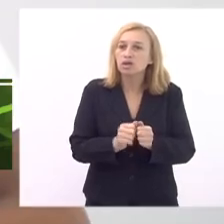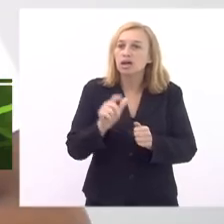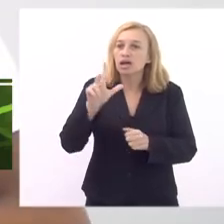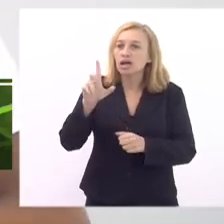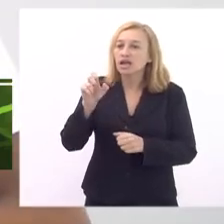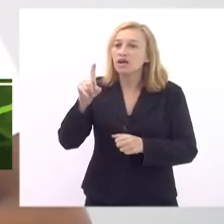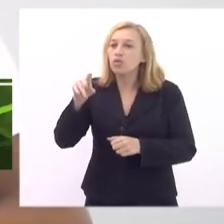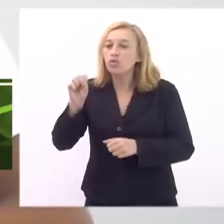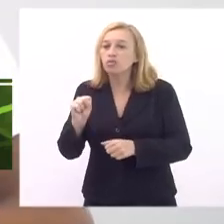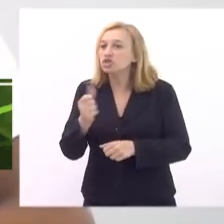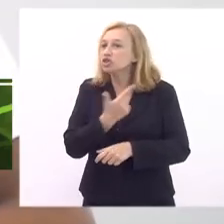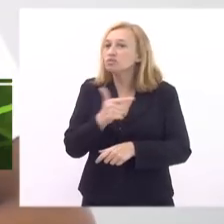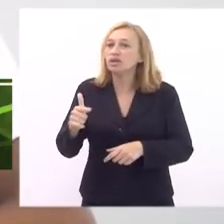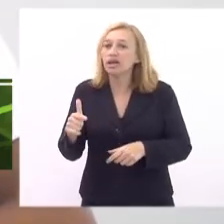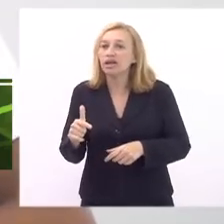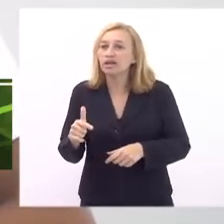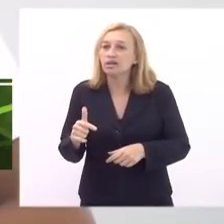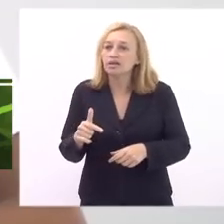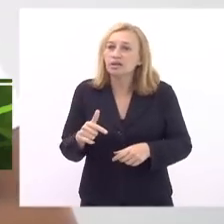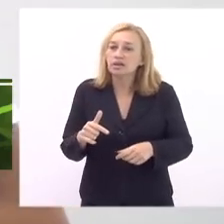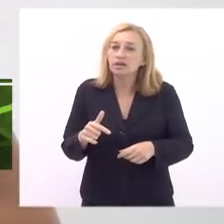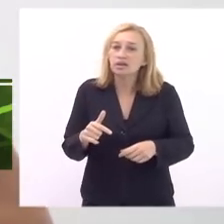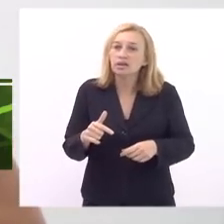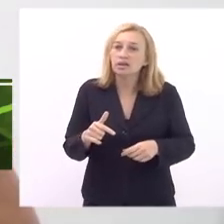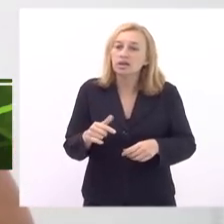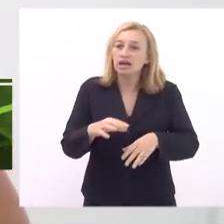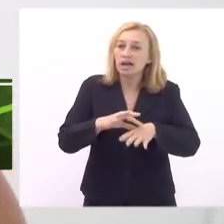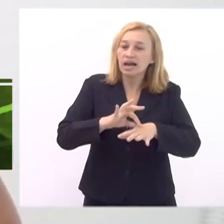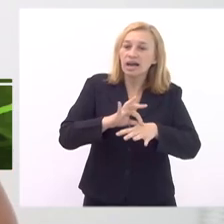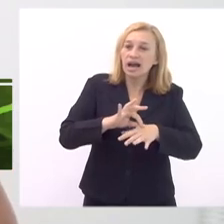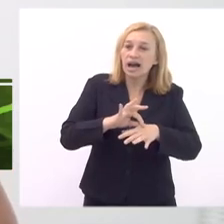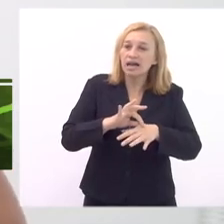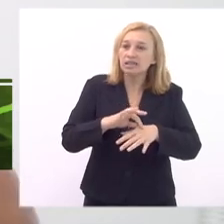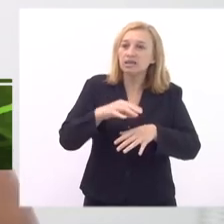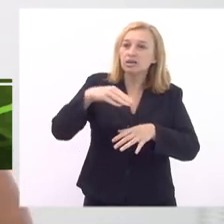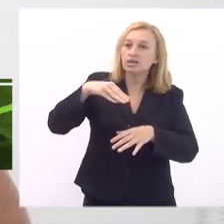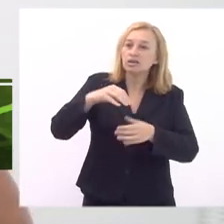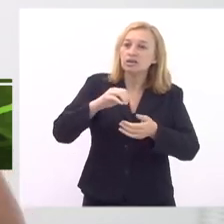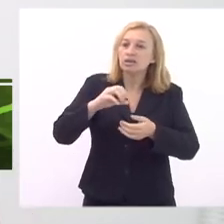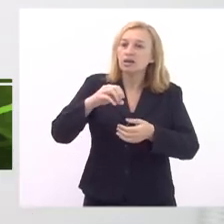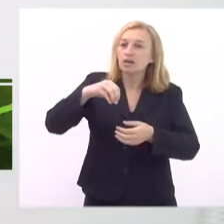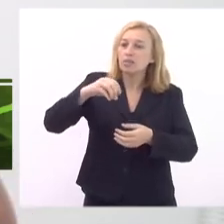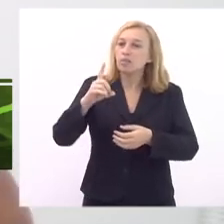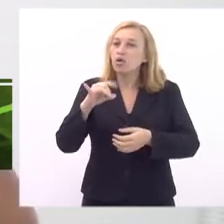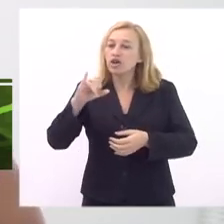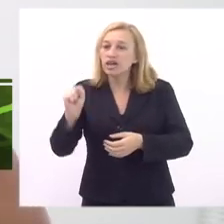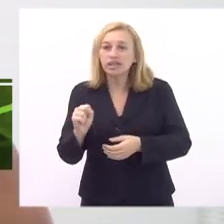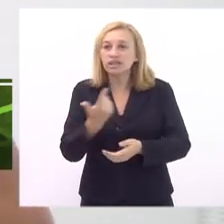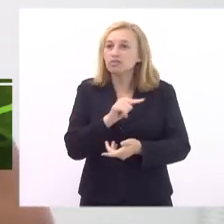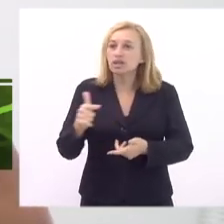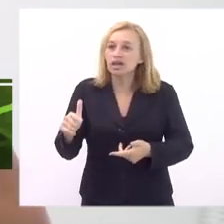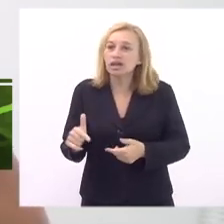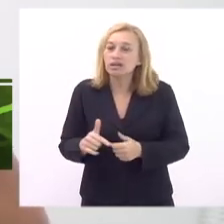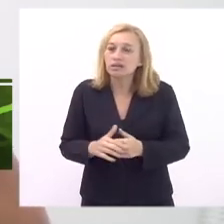mais o legume se for para comprar um uma carne moída não é mais carne moída tipo que está trocando se vocês